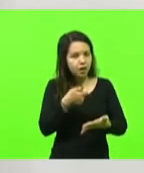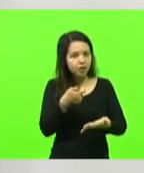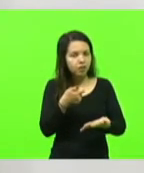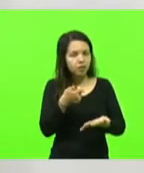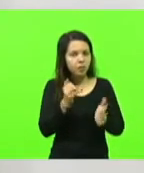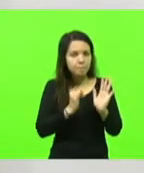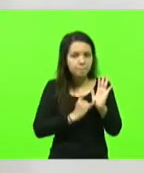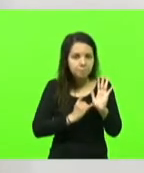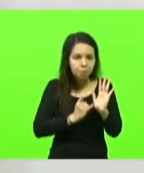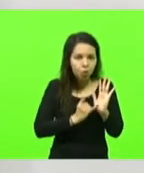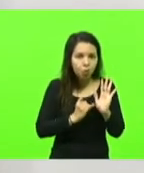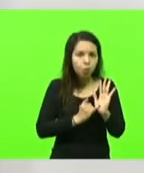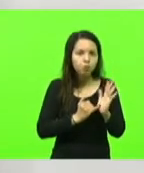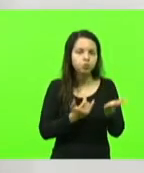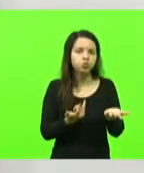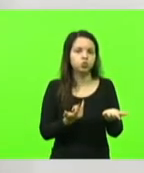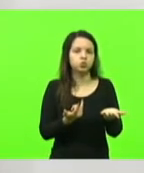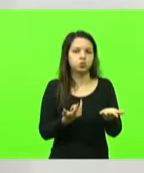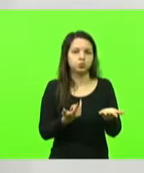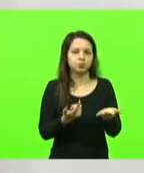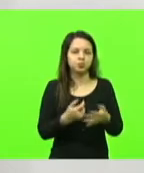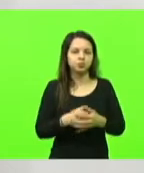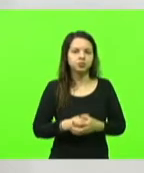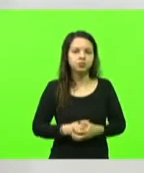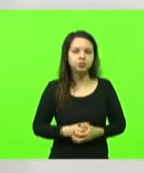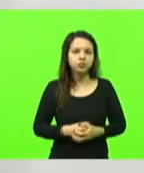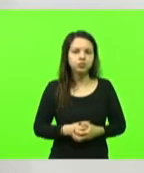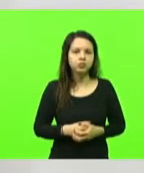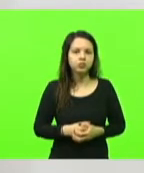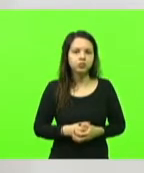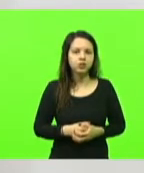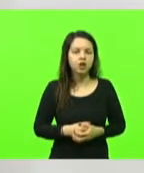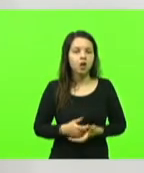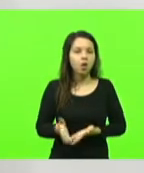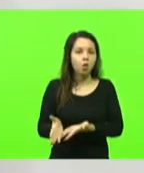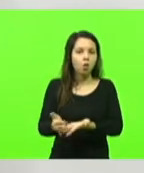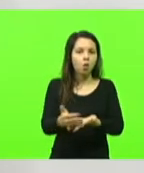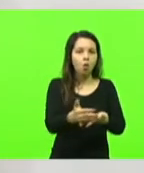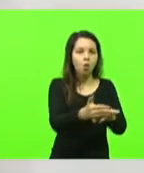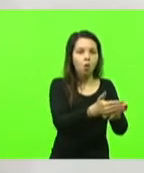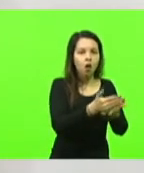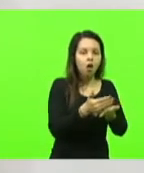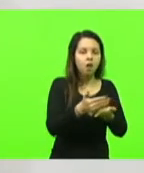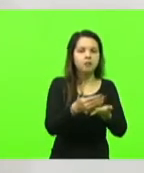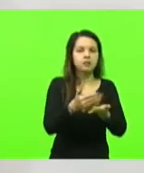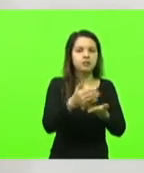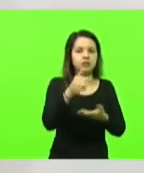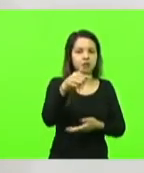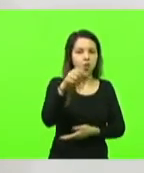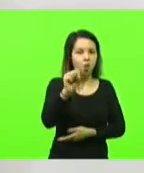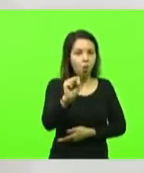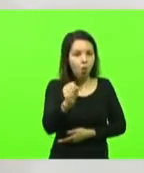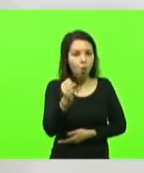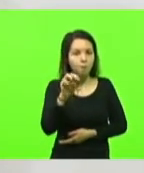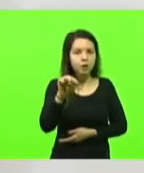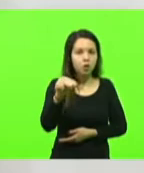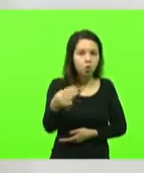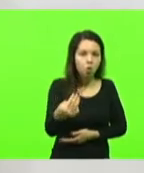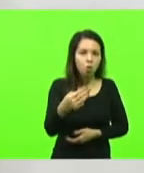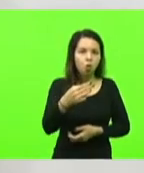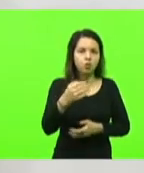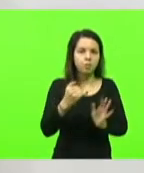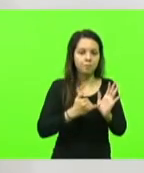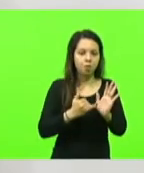recolhemos 78 milhões por ano para o governo federal só de receitas